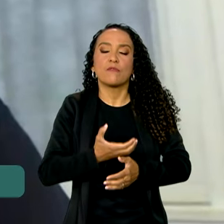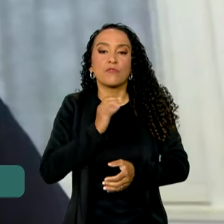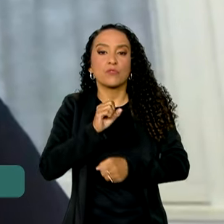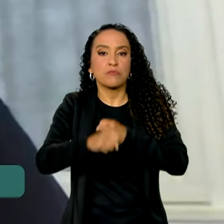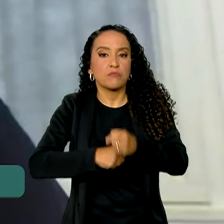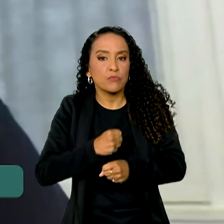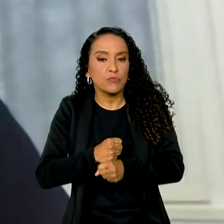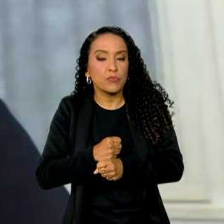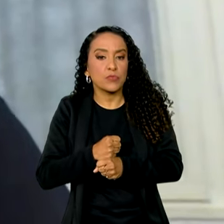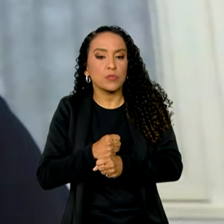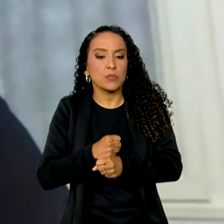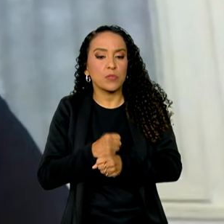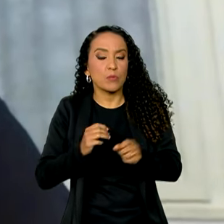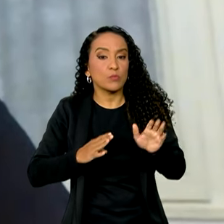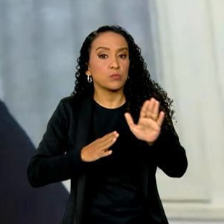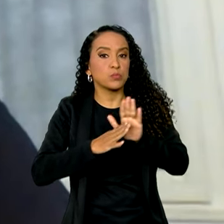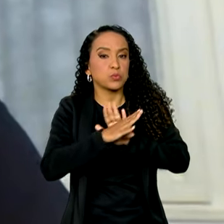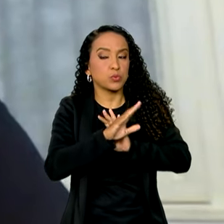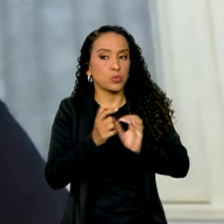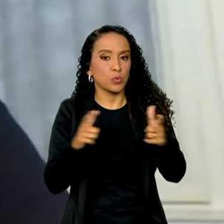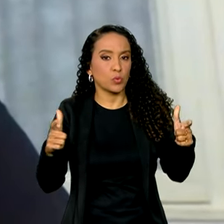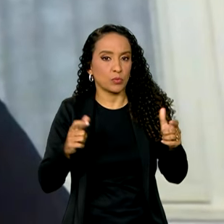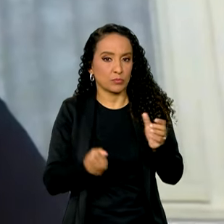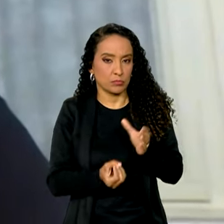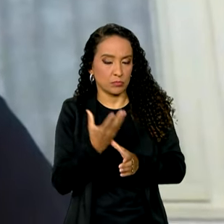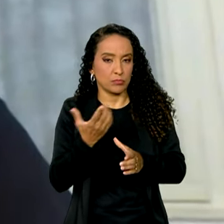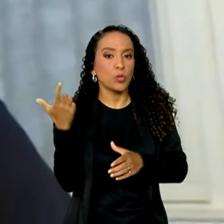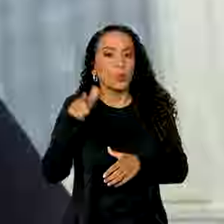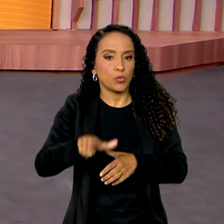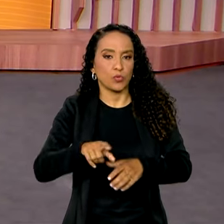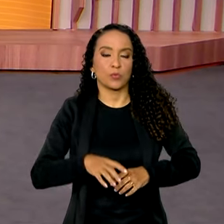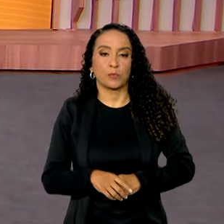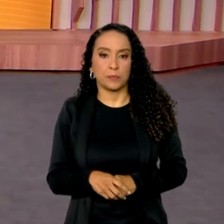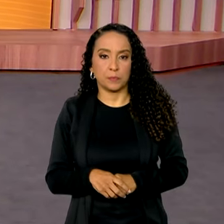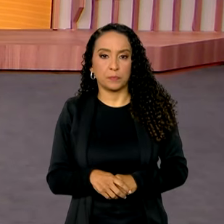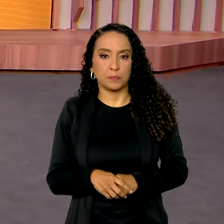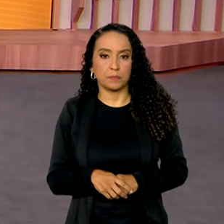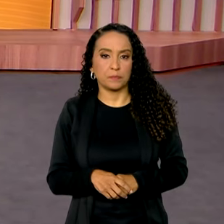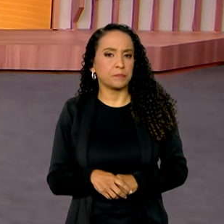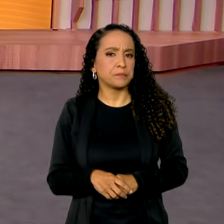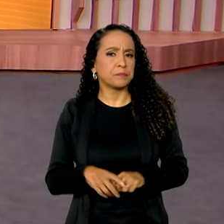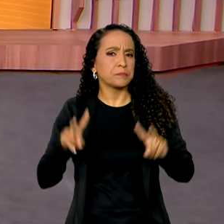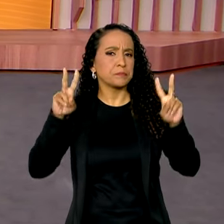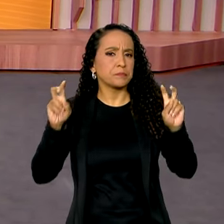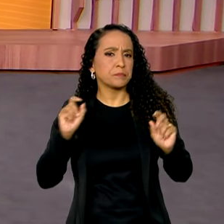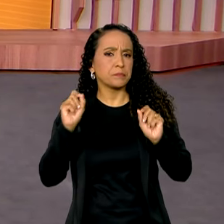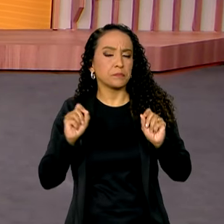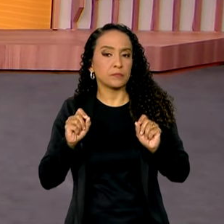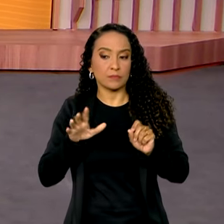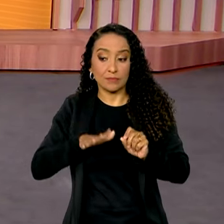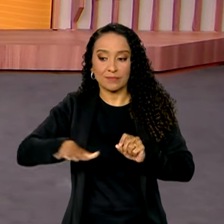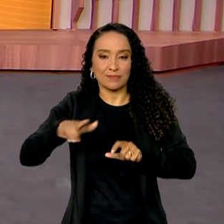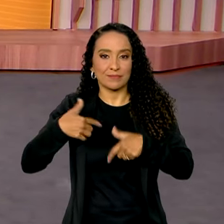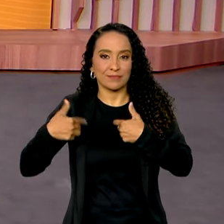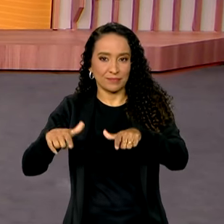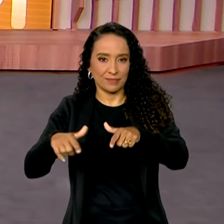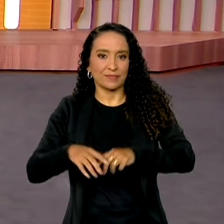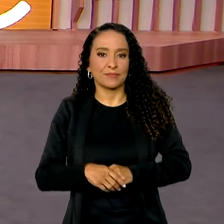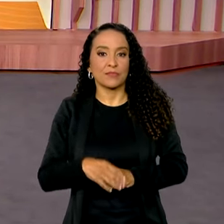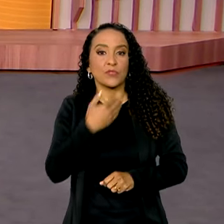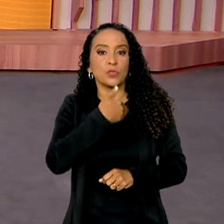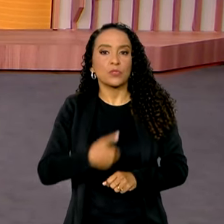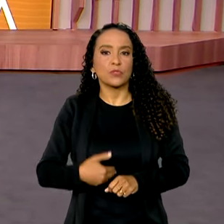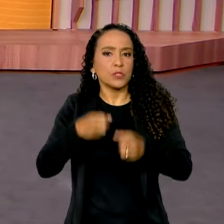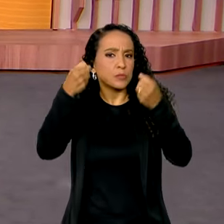aumento no crescimento do trabalho, ela continua. E falando ainda sobre mercado de trabalho, o